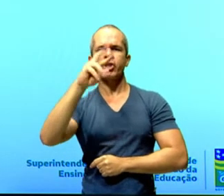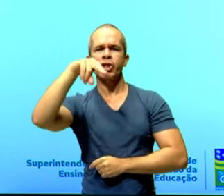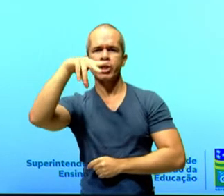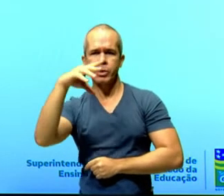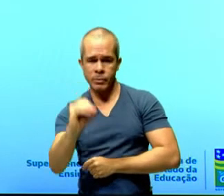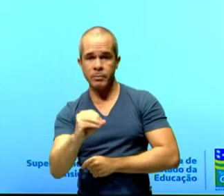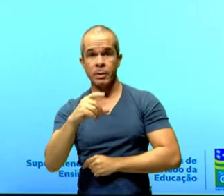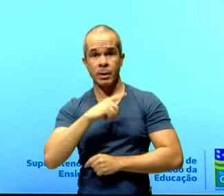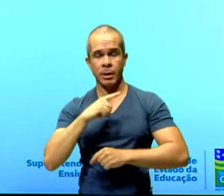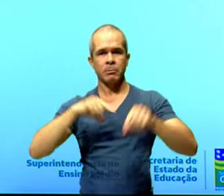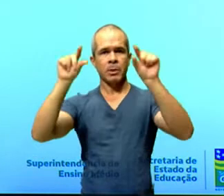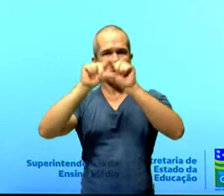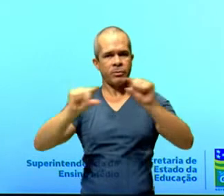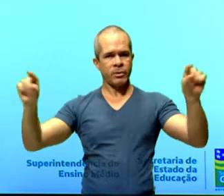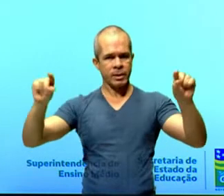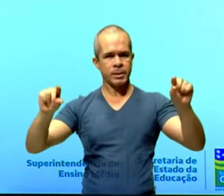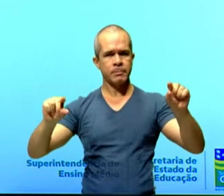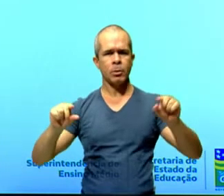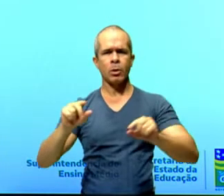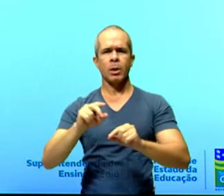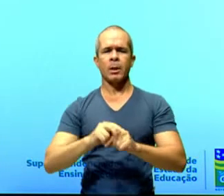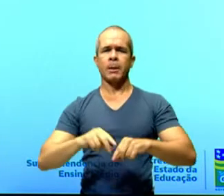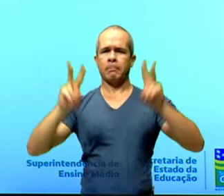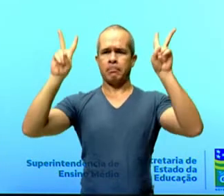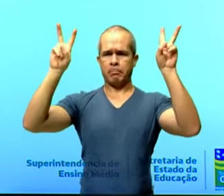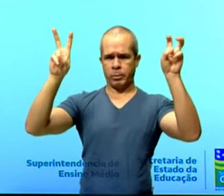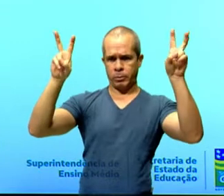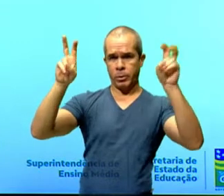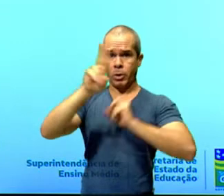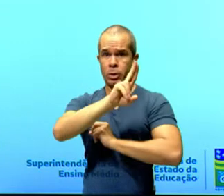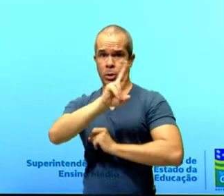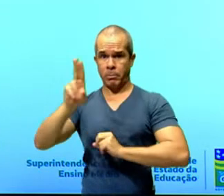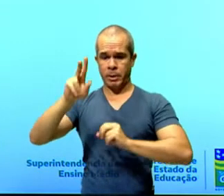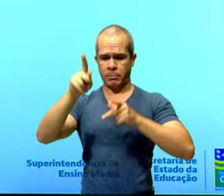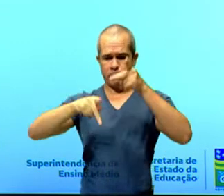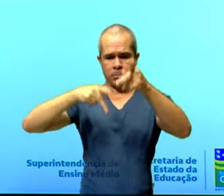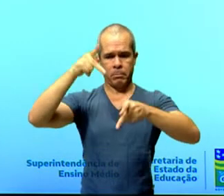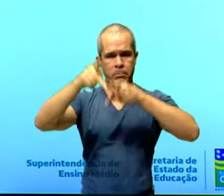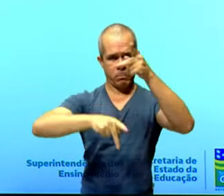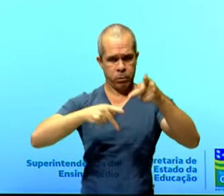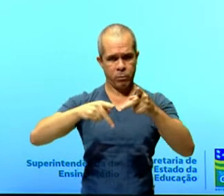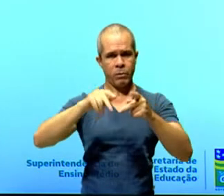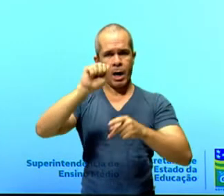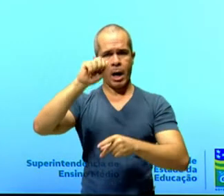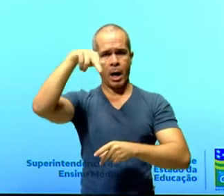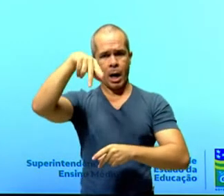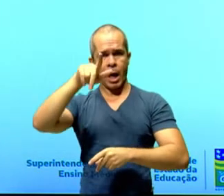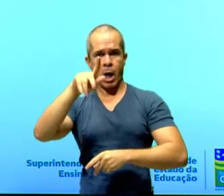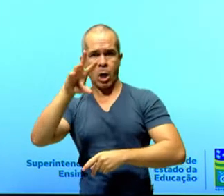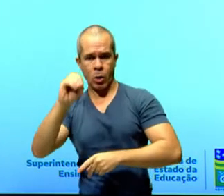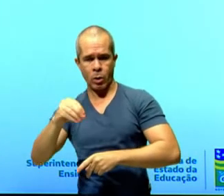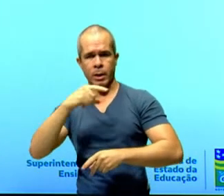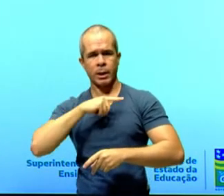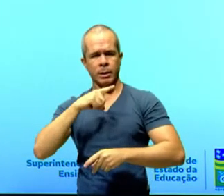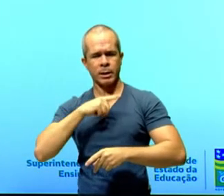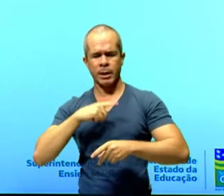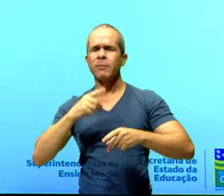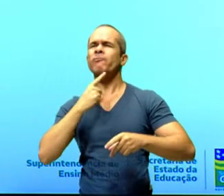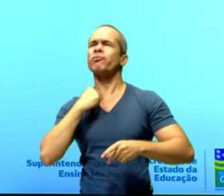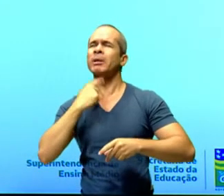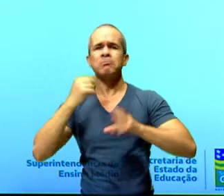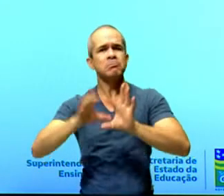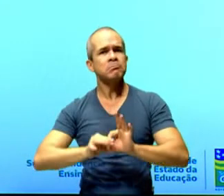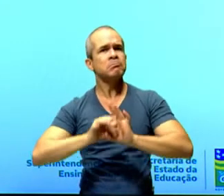Em nome do povo angolano, o Comitê Central do Movimento Popular de Libertação de Angola,